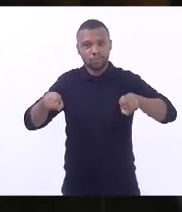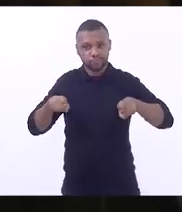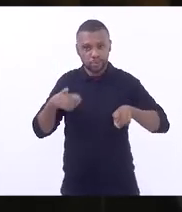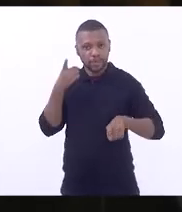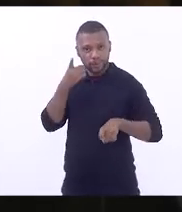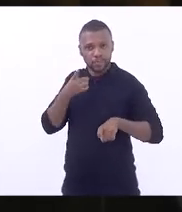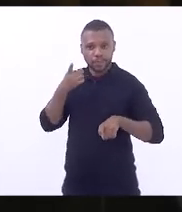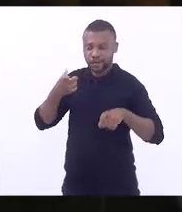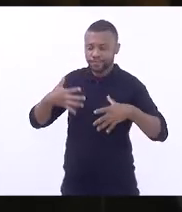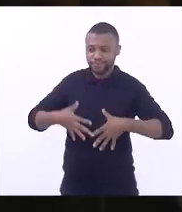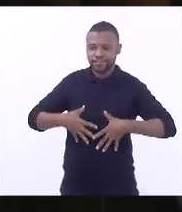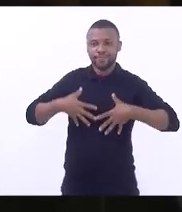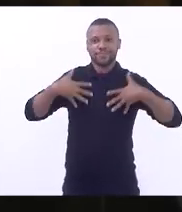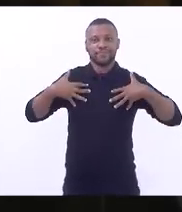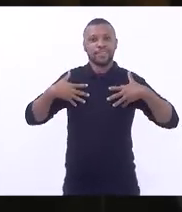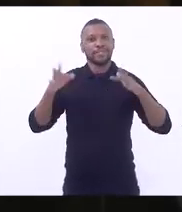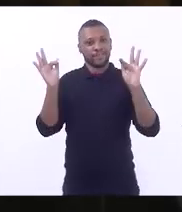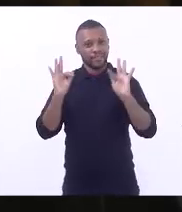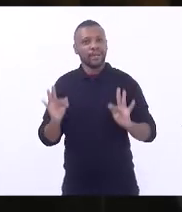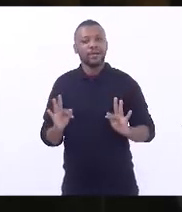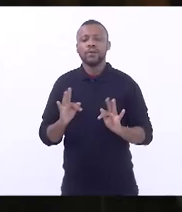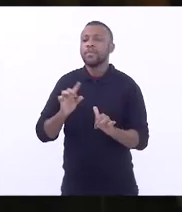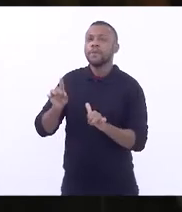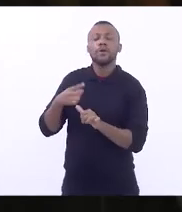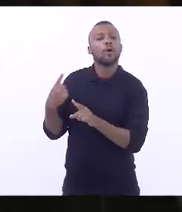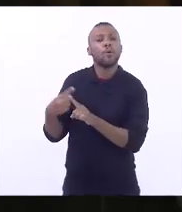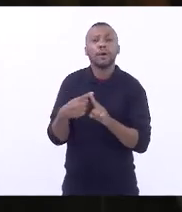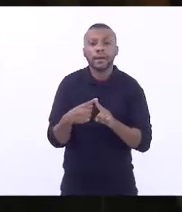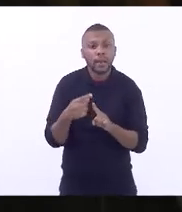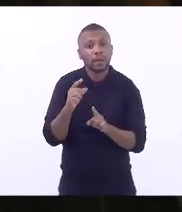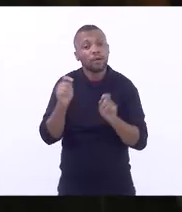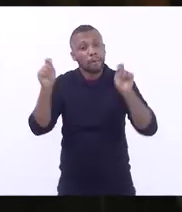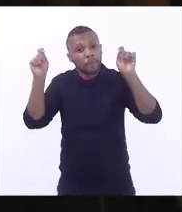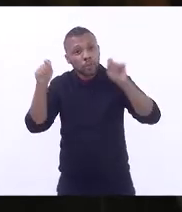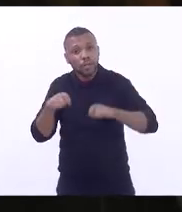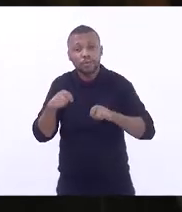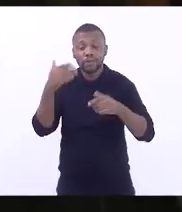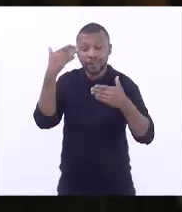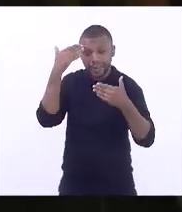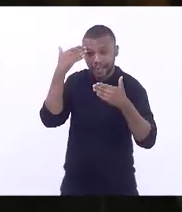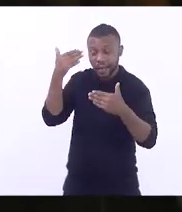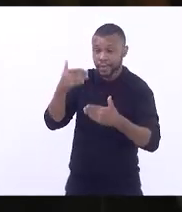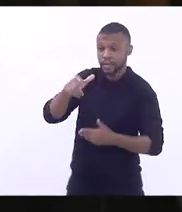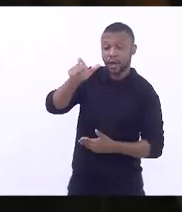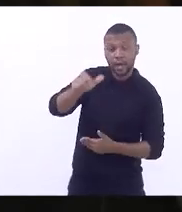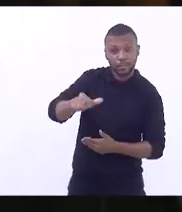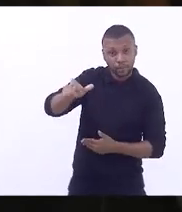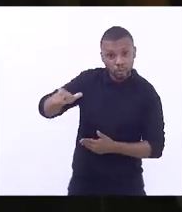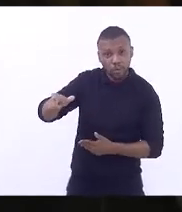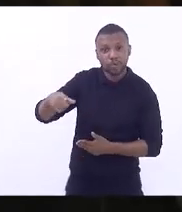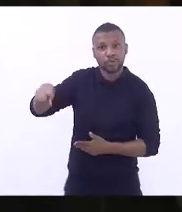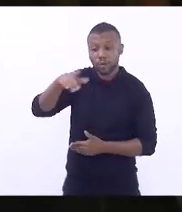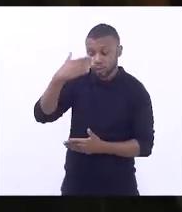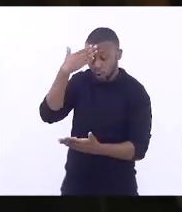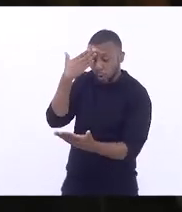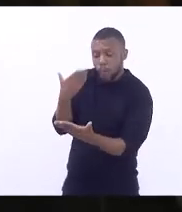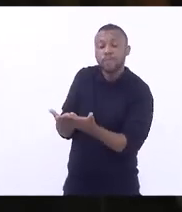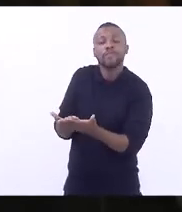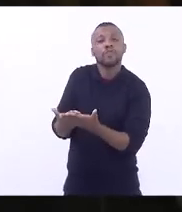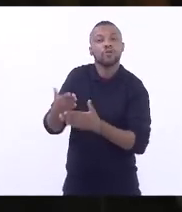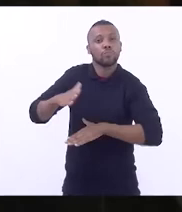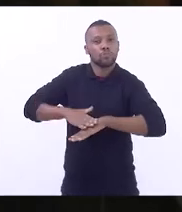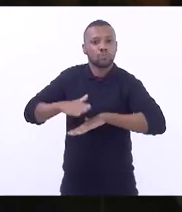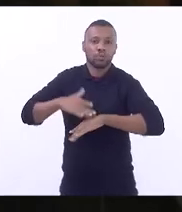e honrado. Primeiro porque isso foi possível graças às pessoas que confiaram e confiam no meu trabalho.